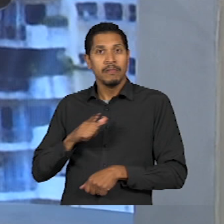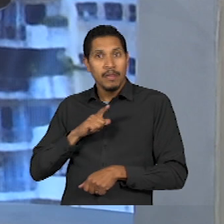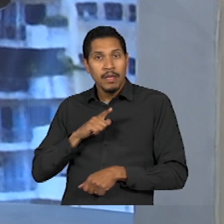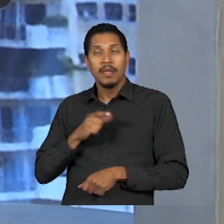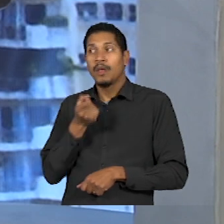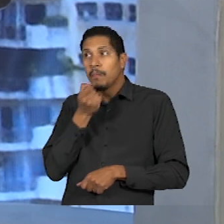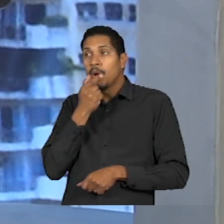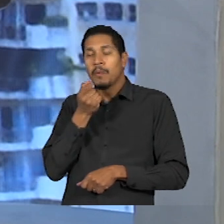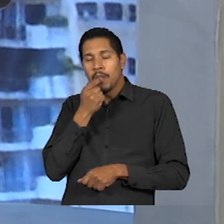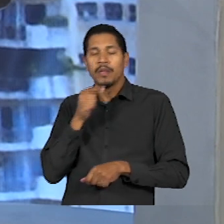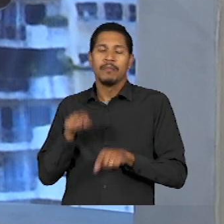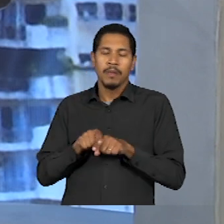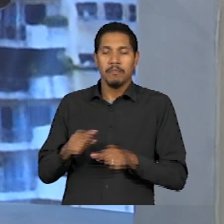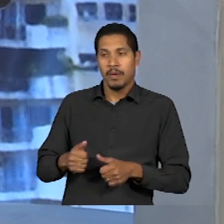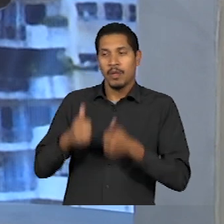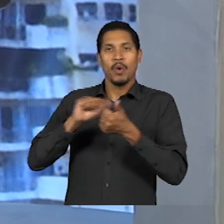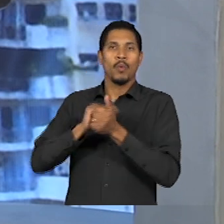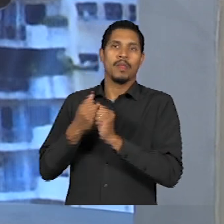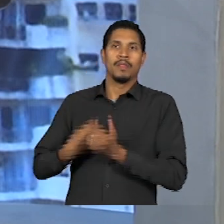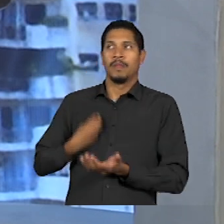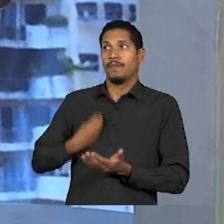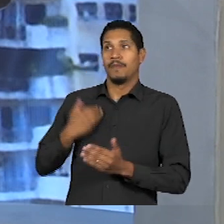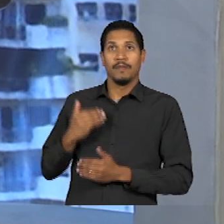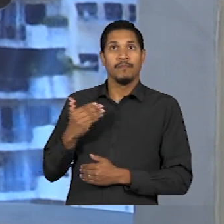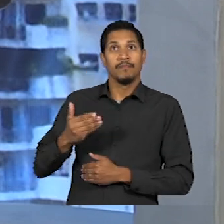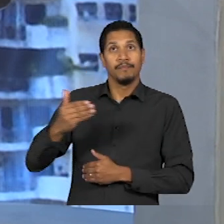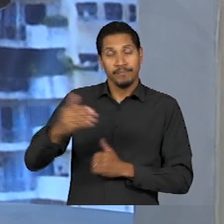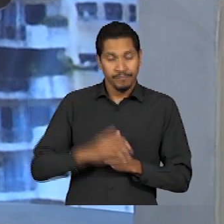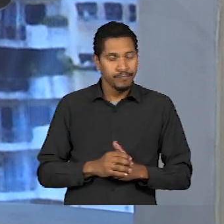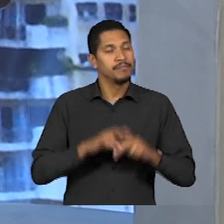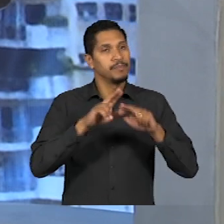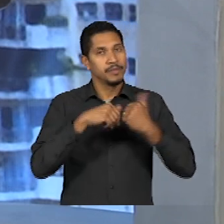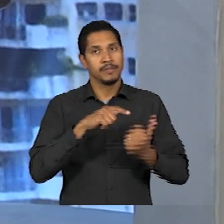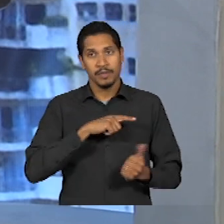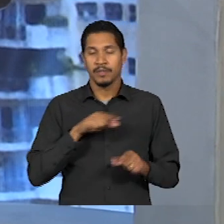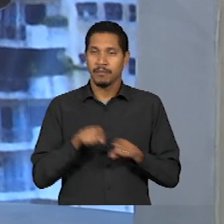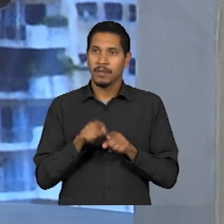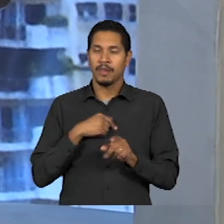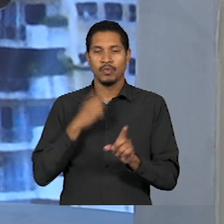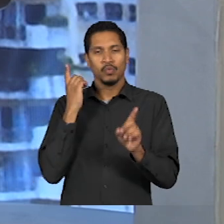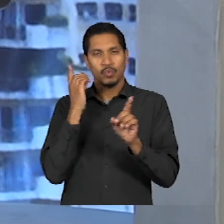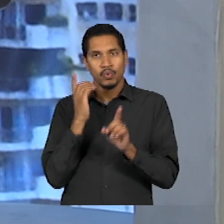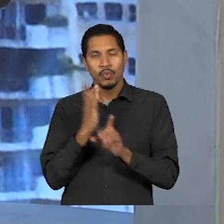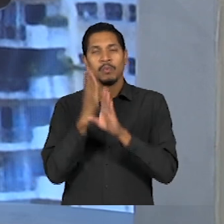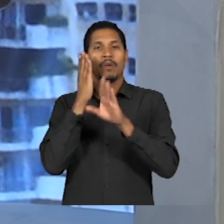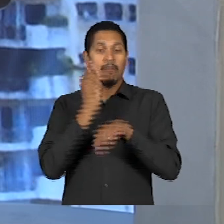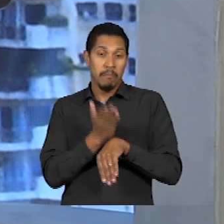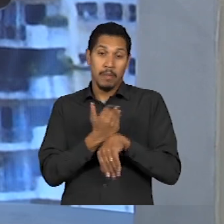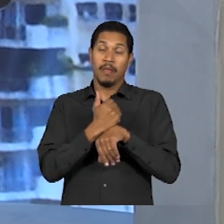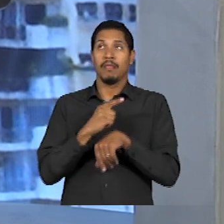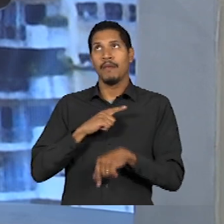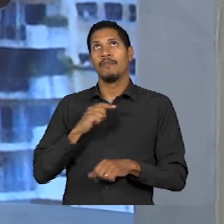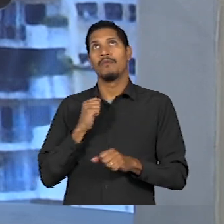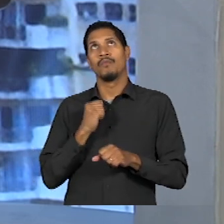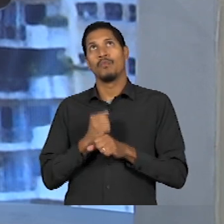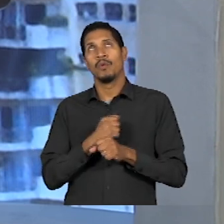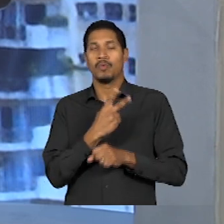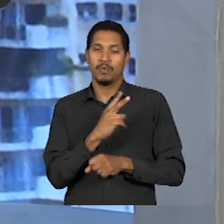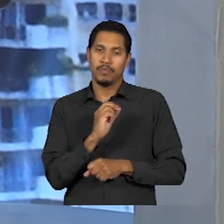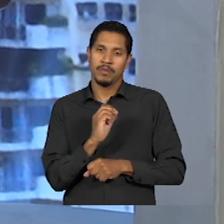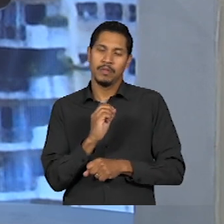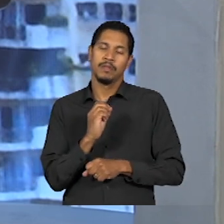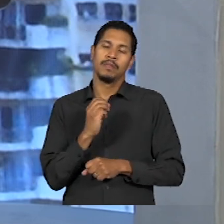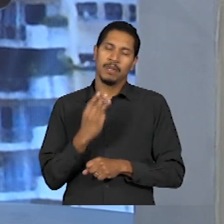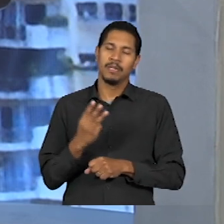melhor ela vai ter de qualidade de vida. Então eu sempre brinco, eu tive um diagnóstico precoce para a minha época, em 2003, só era um